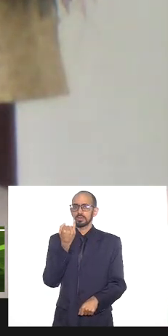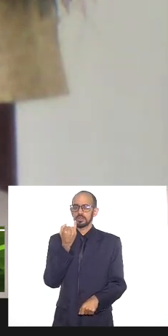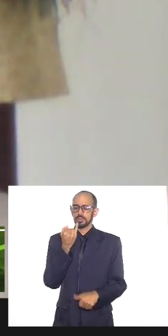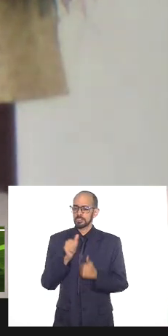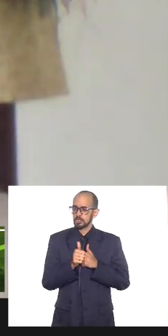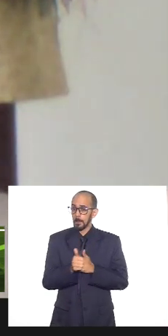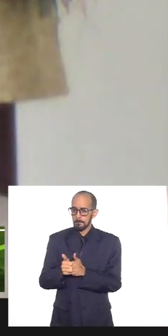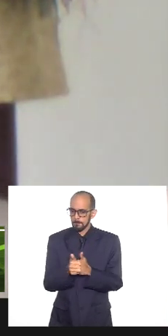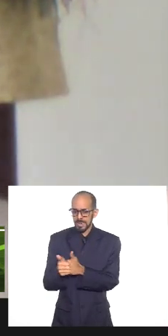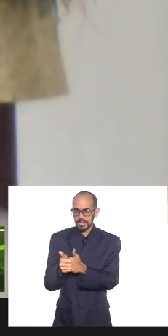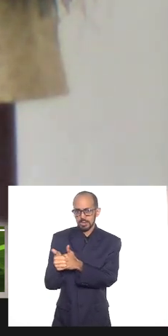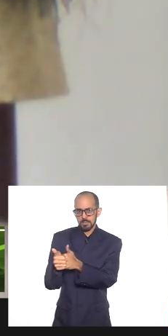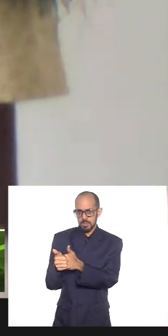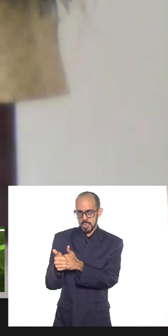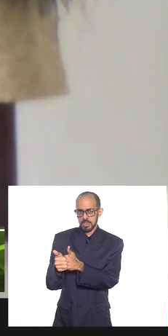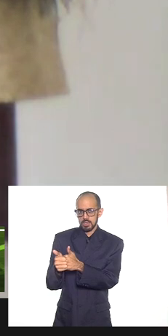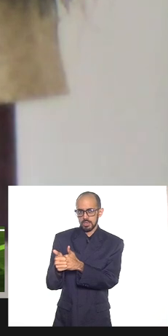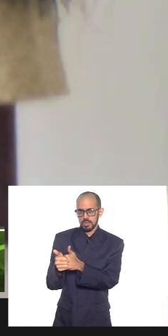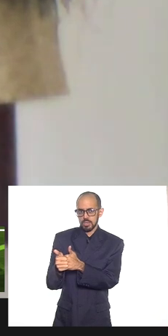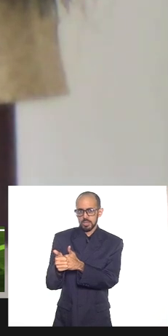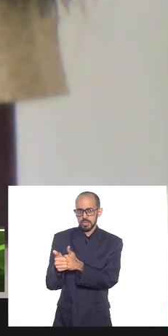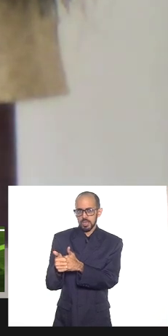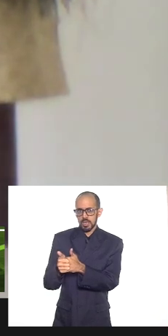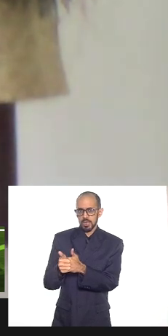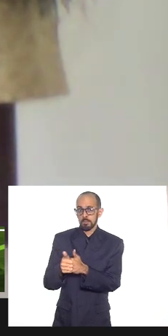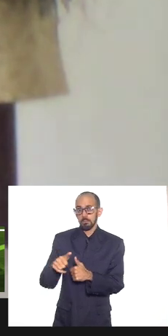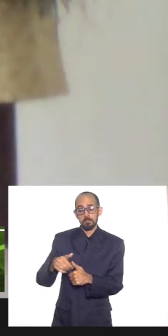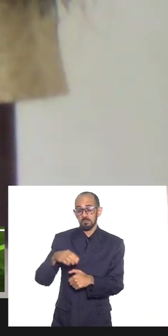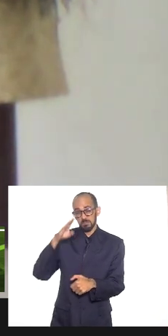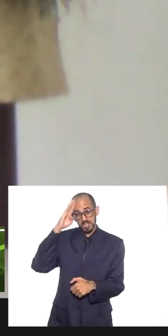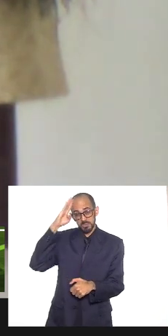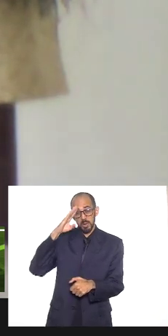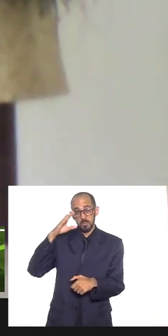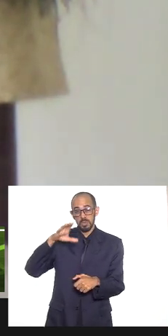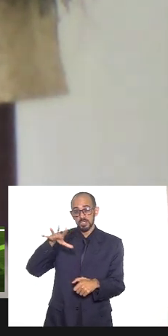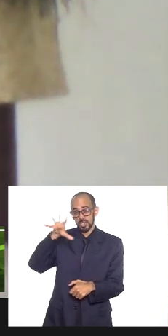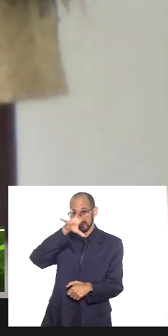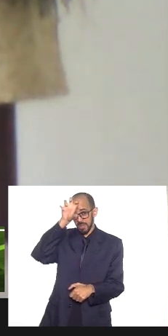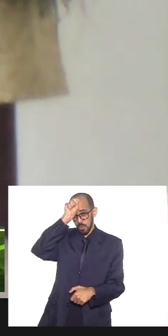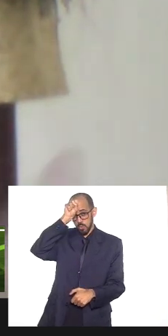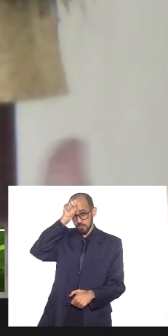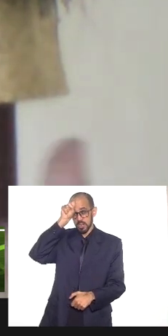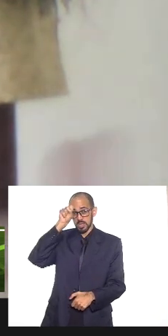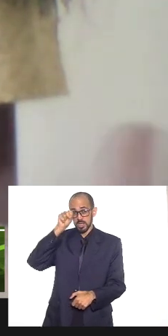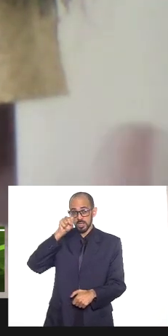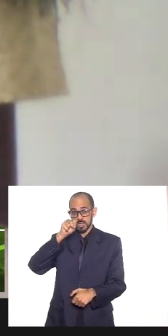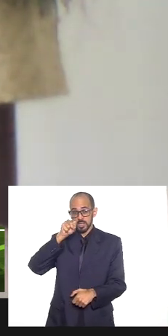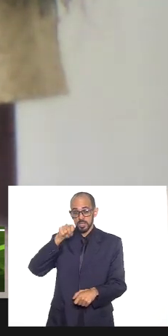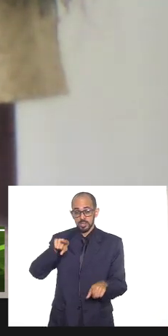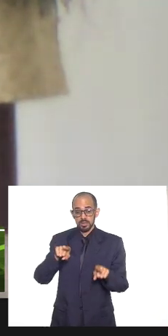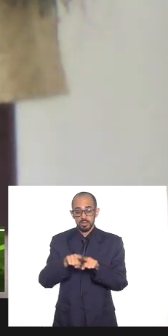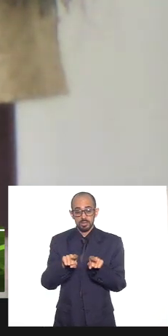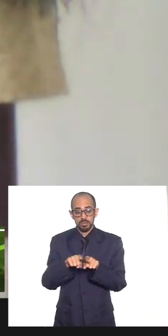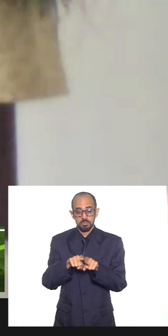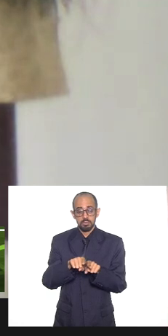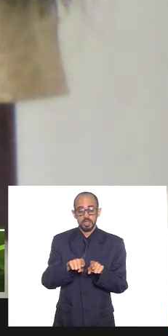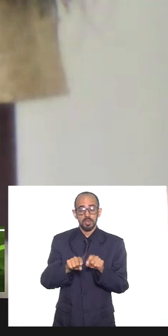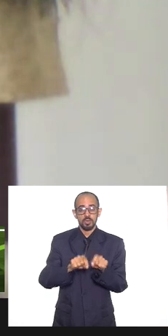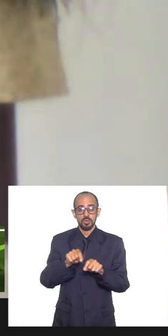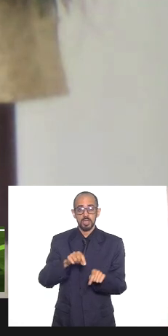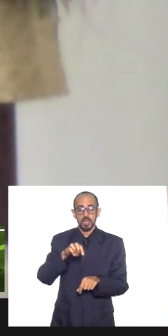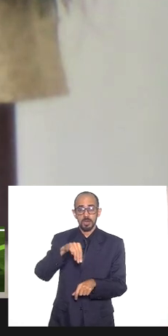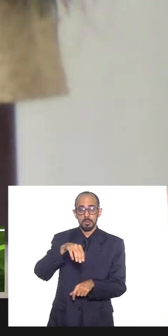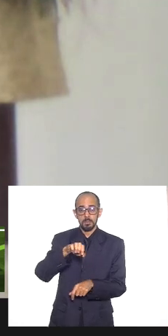perseguidora em potencial dos terreiros, não é à toa que o Mãe Biata, com o maior